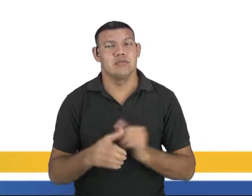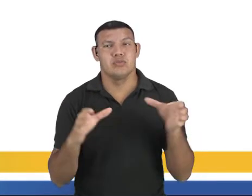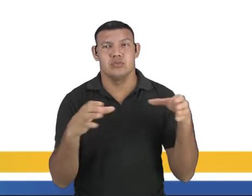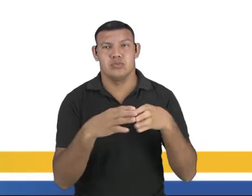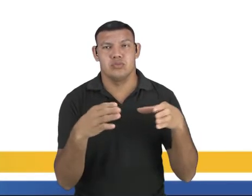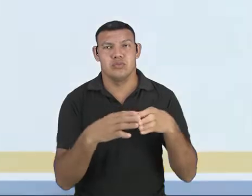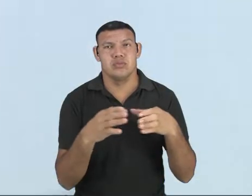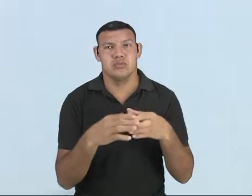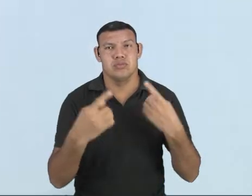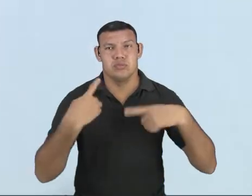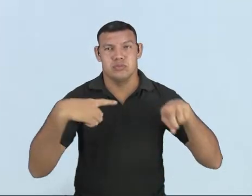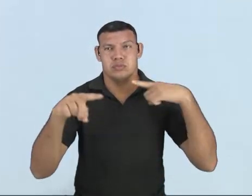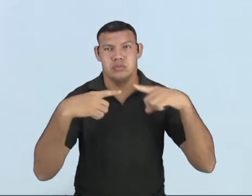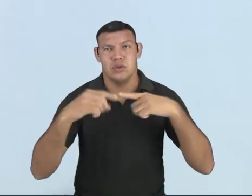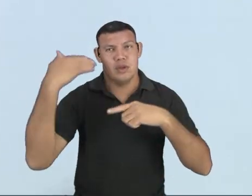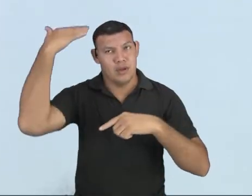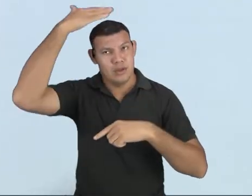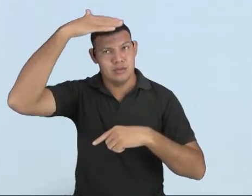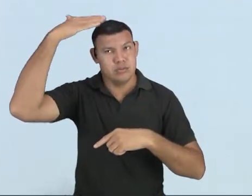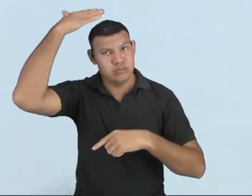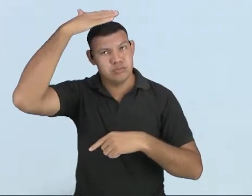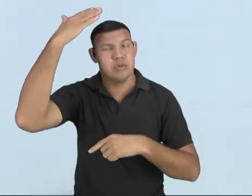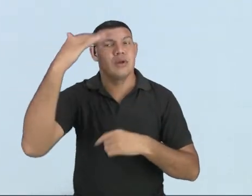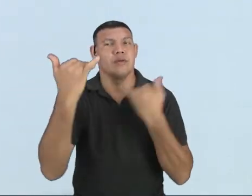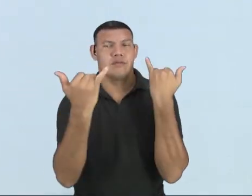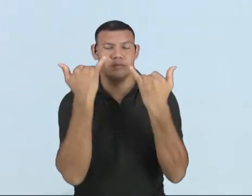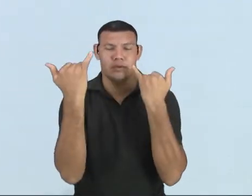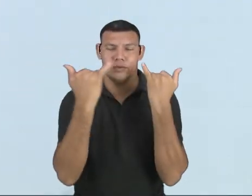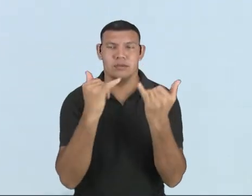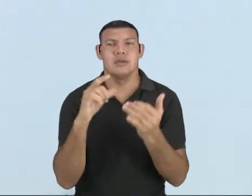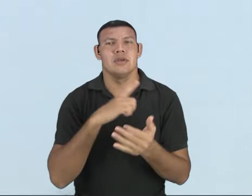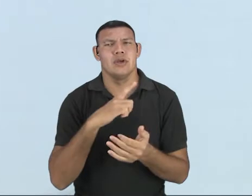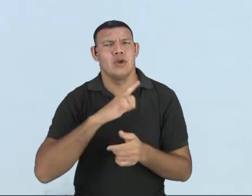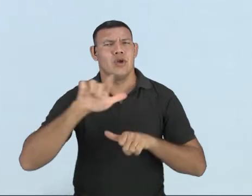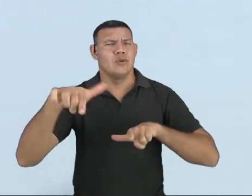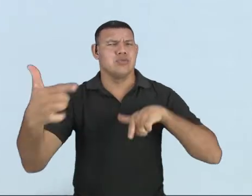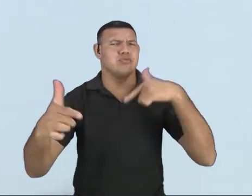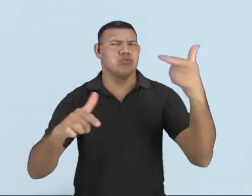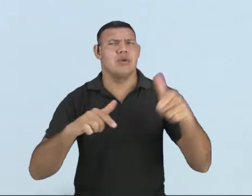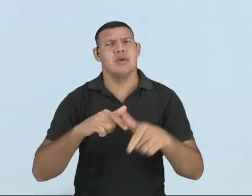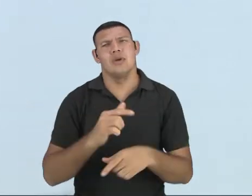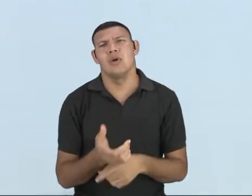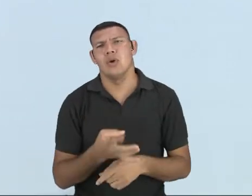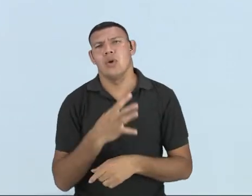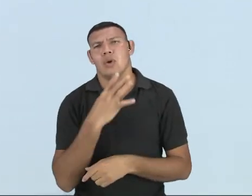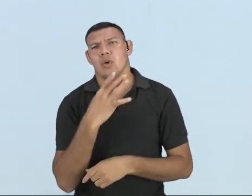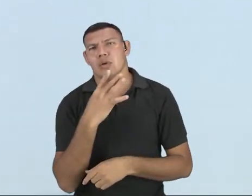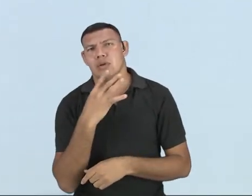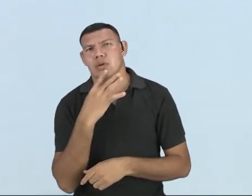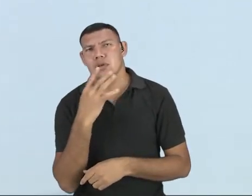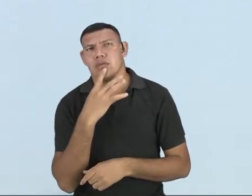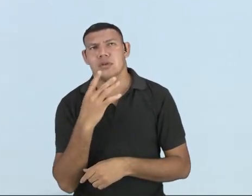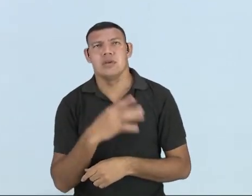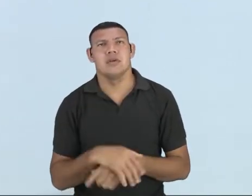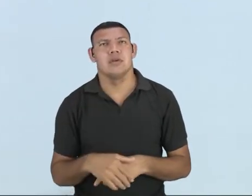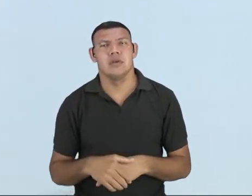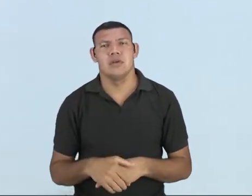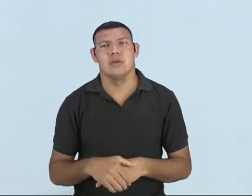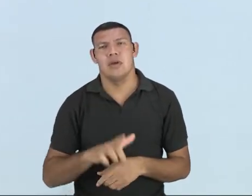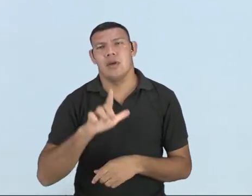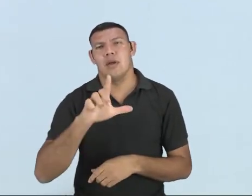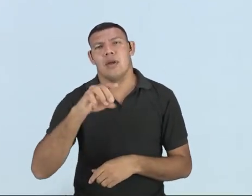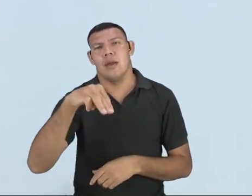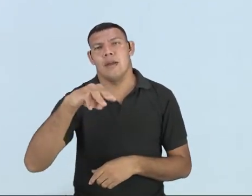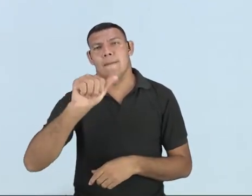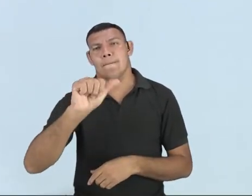essas informações sociais. Dentre outros que nós conhecemos, por exemplo, Manu Chau, Maluma,